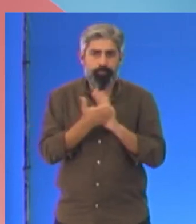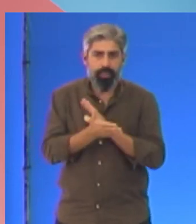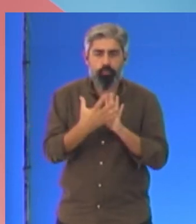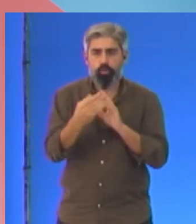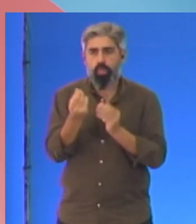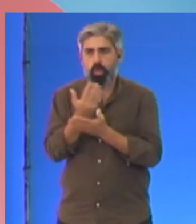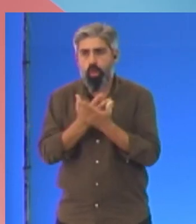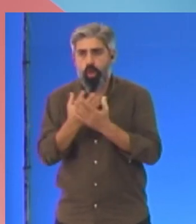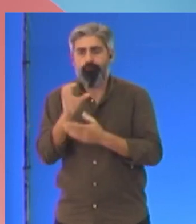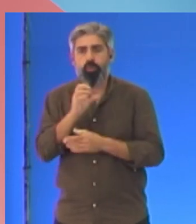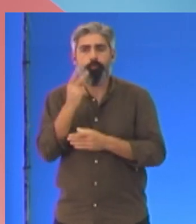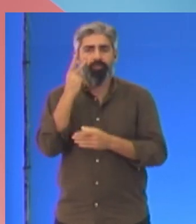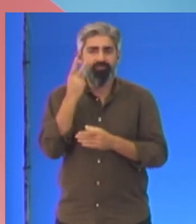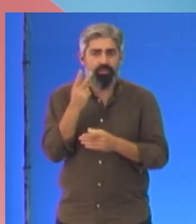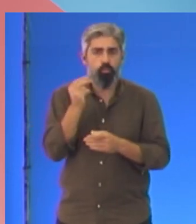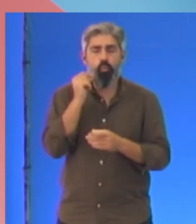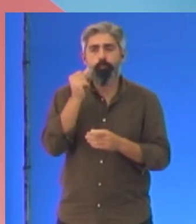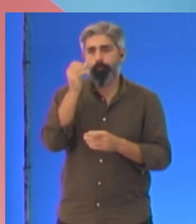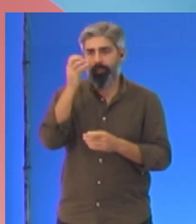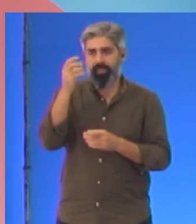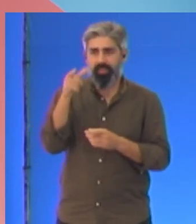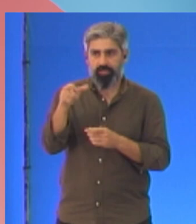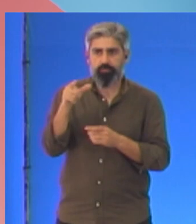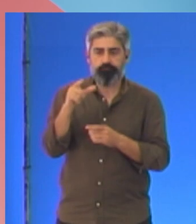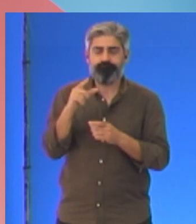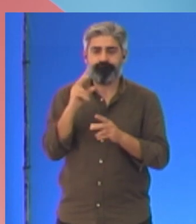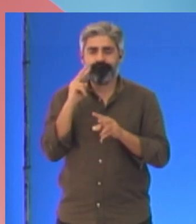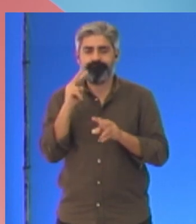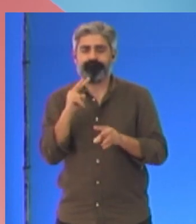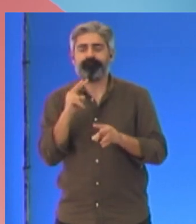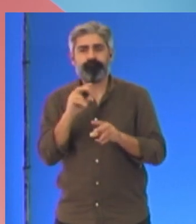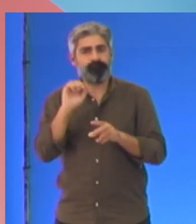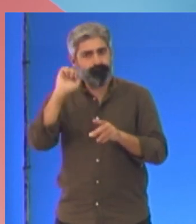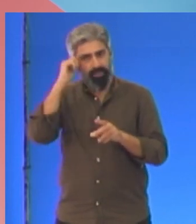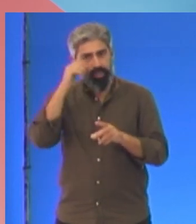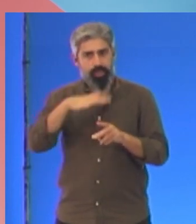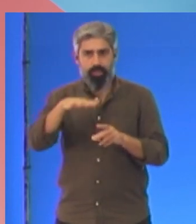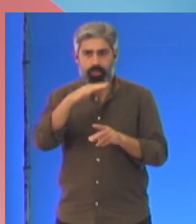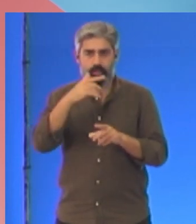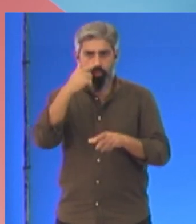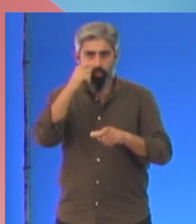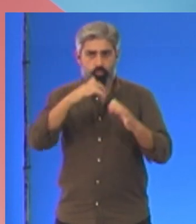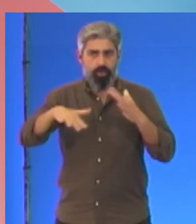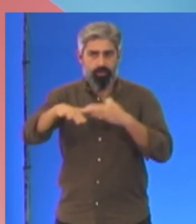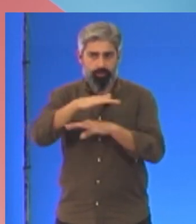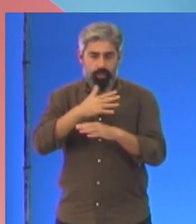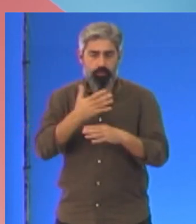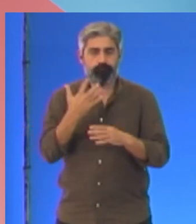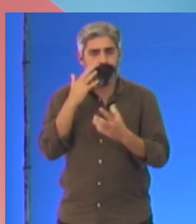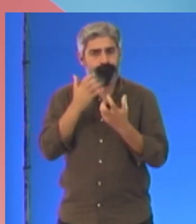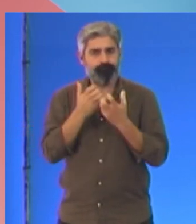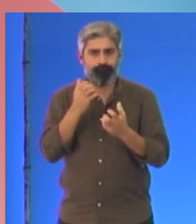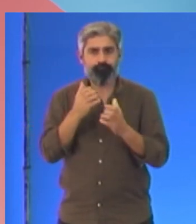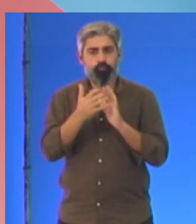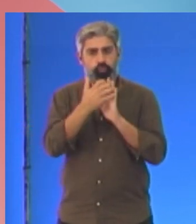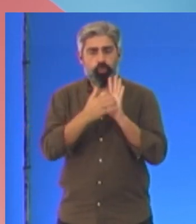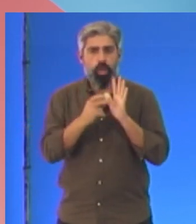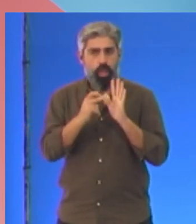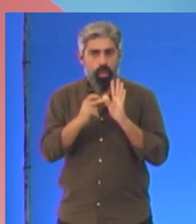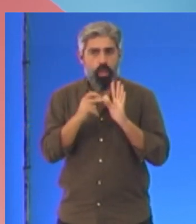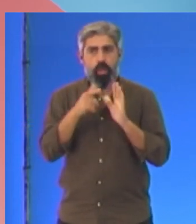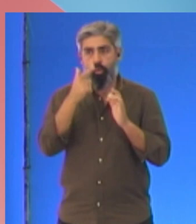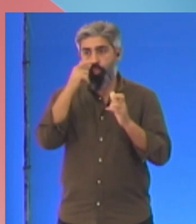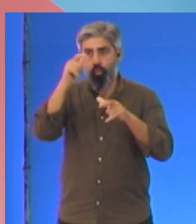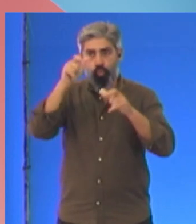de vida e revela como o capitalismo condena a humanidade. Sublinho o que dizemos na moção A. A